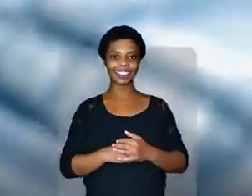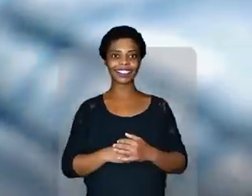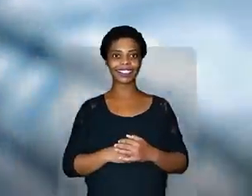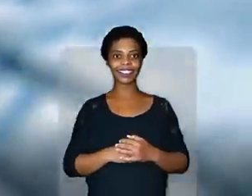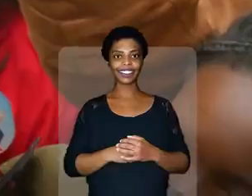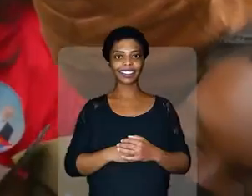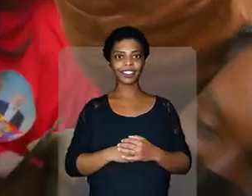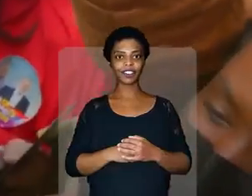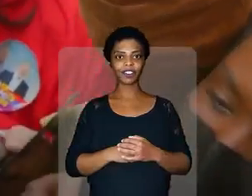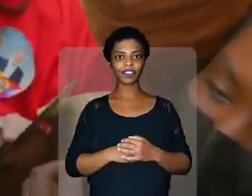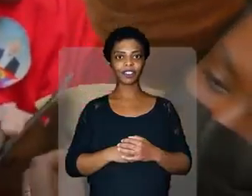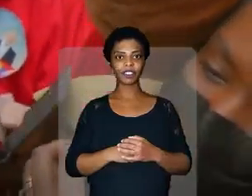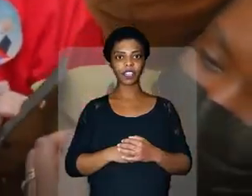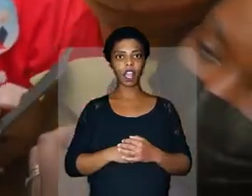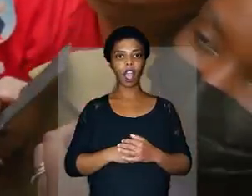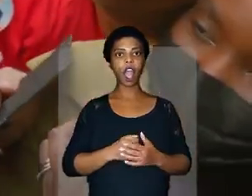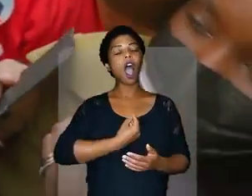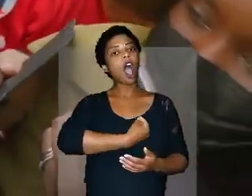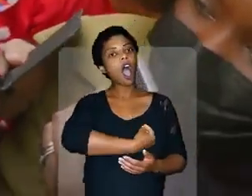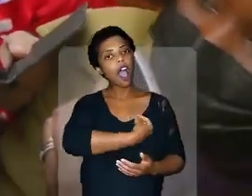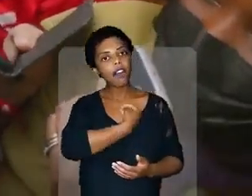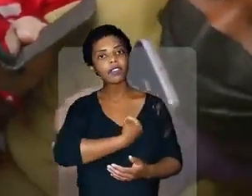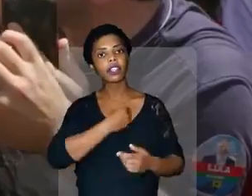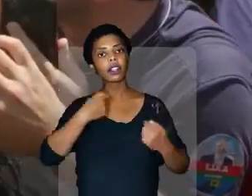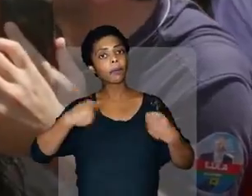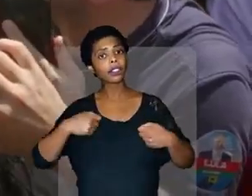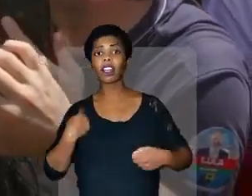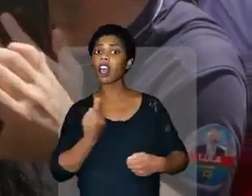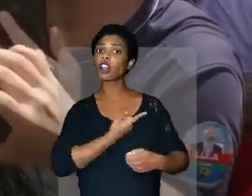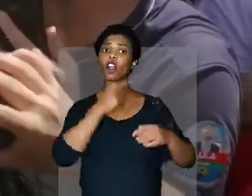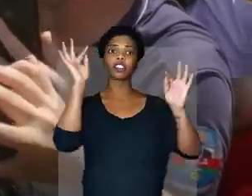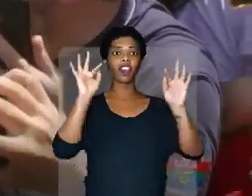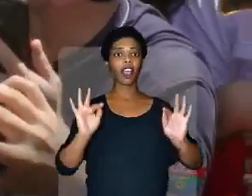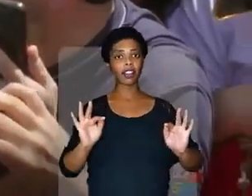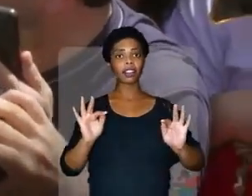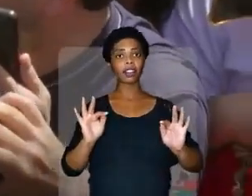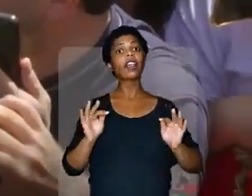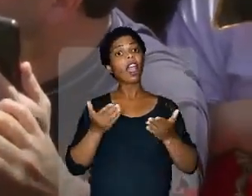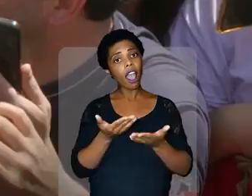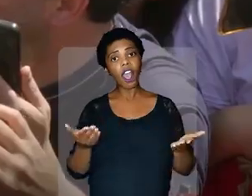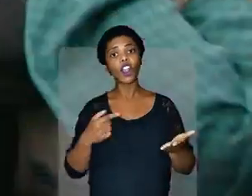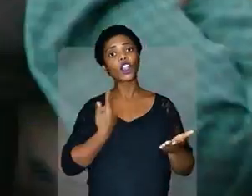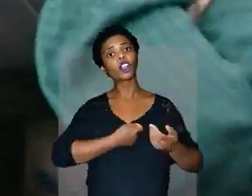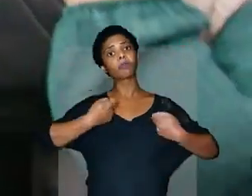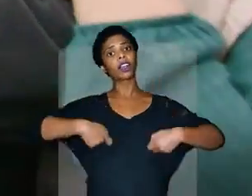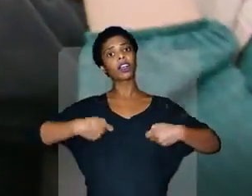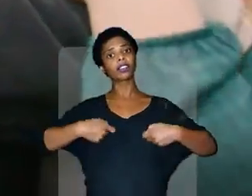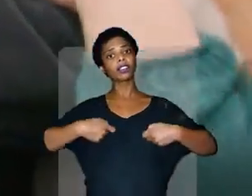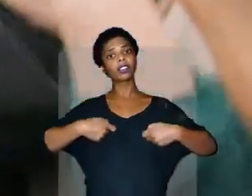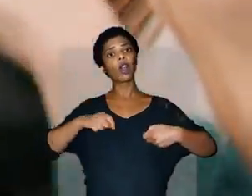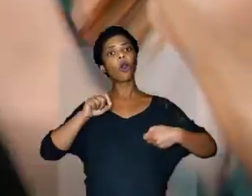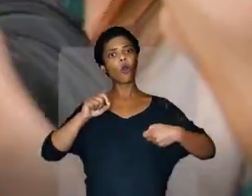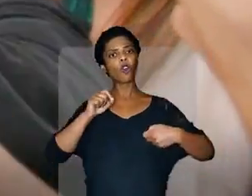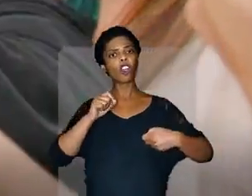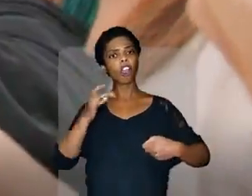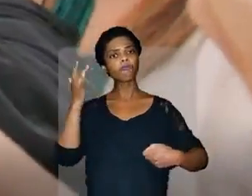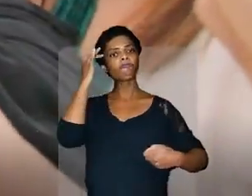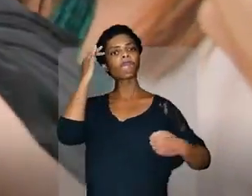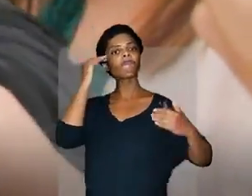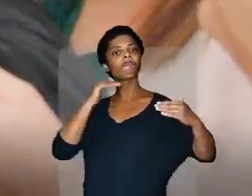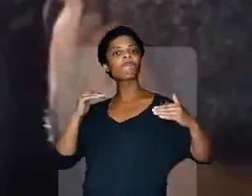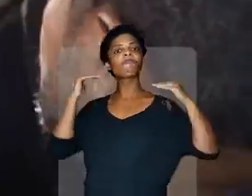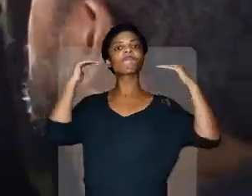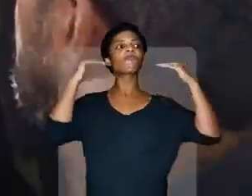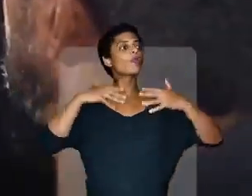feliz. É isso que nós temos que fazer. Levantar a nossa moral para que a gente faça uma revolução pacífica nesse país.